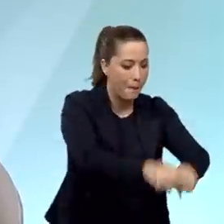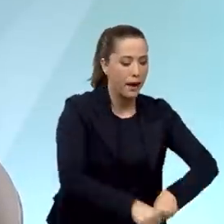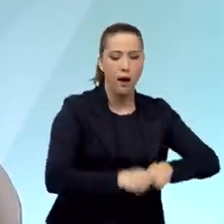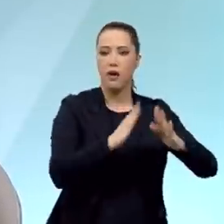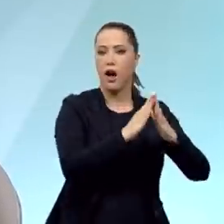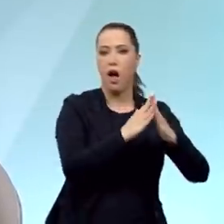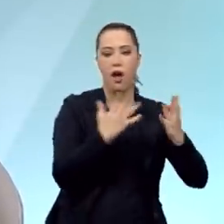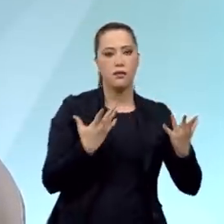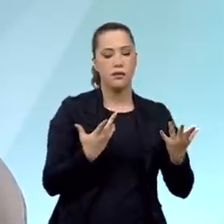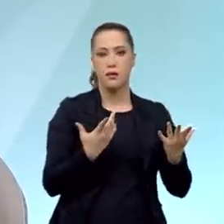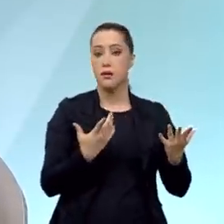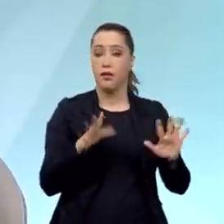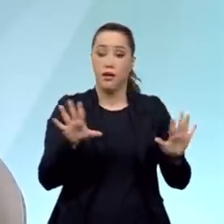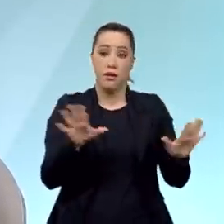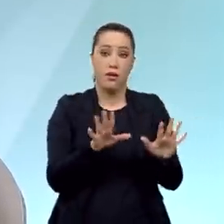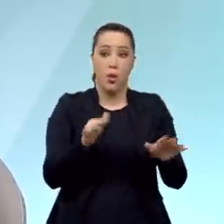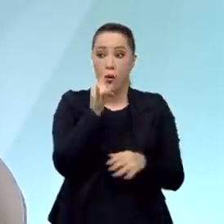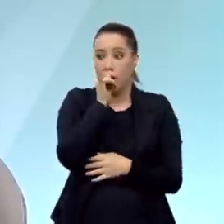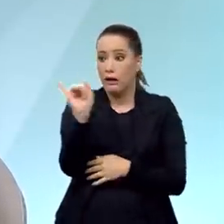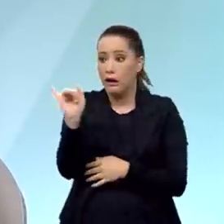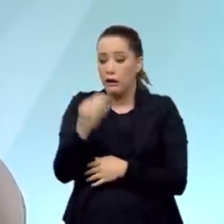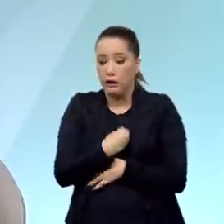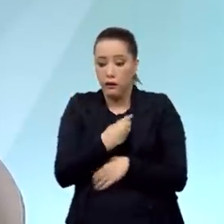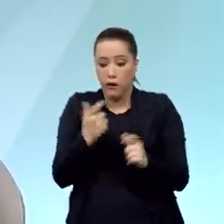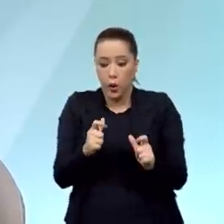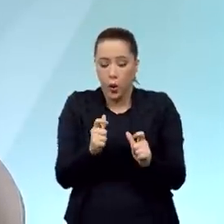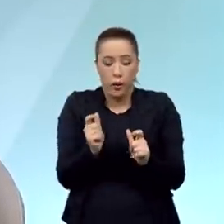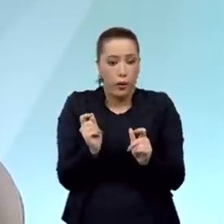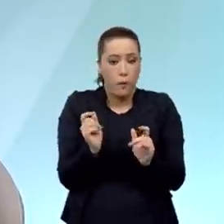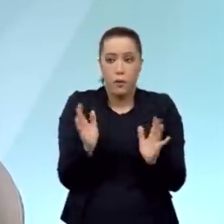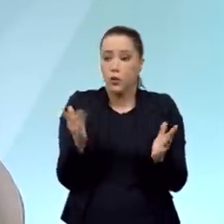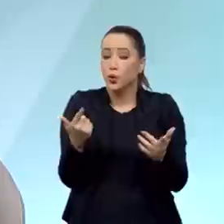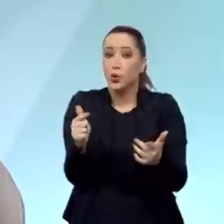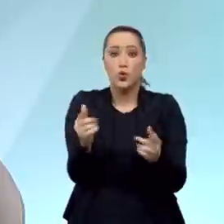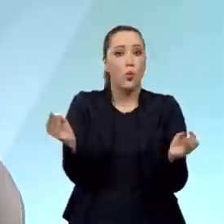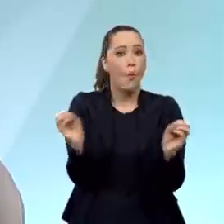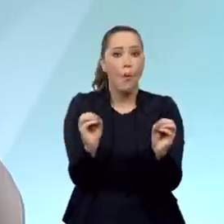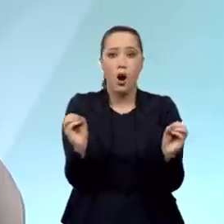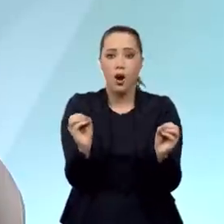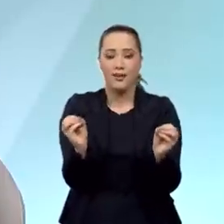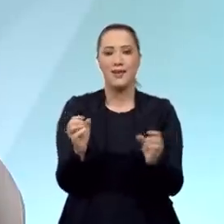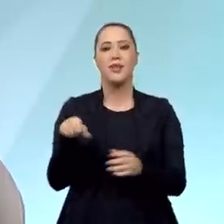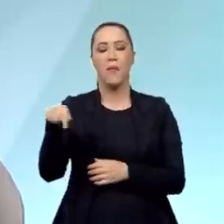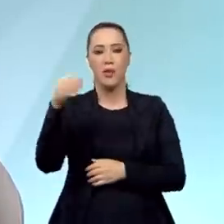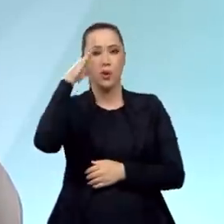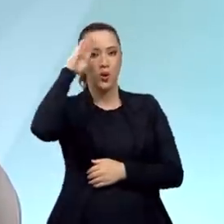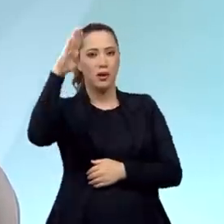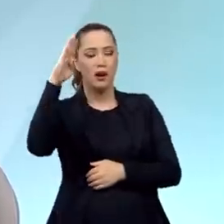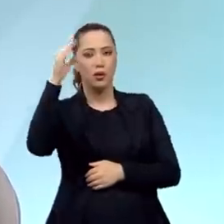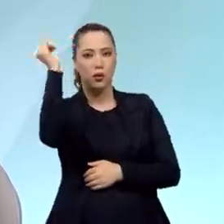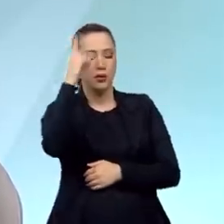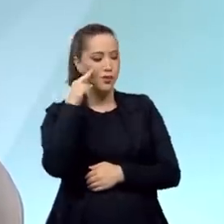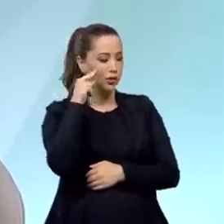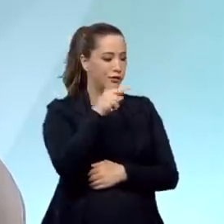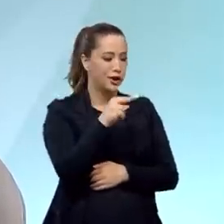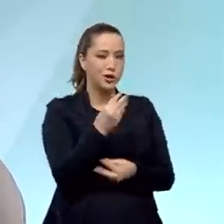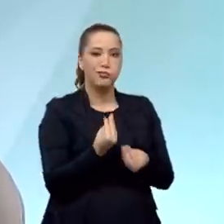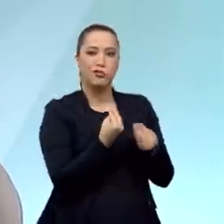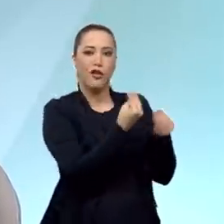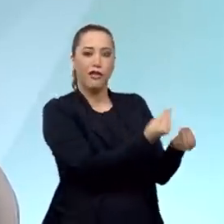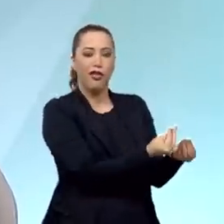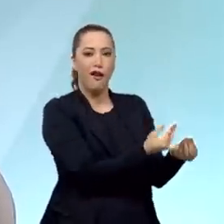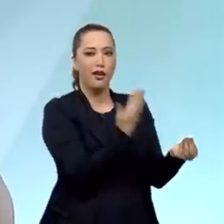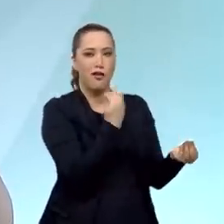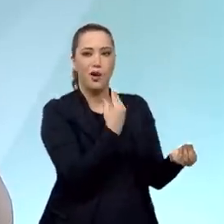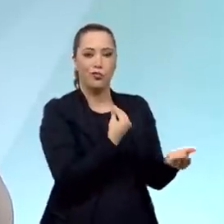a casa. Então, o italiano que estava na região, ele não tinha o que comer. E o brasileiro ajudava muito. E teve uma inspeção americana,